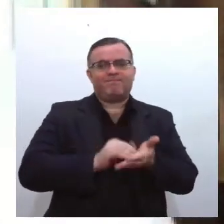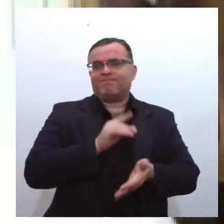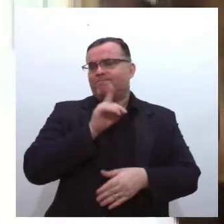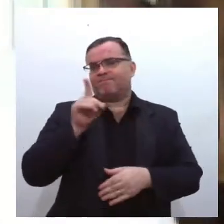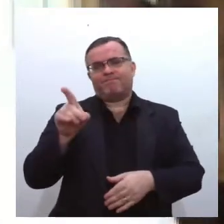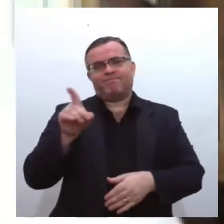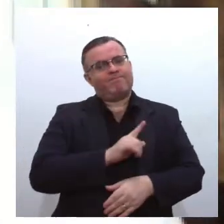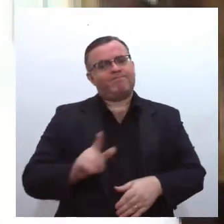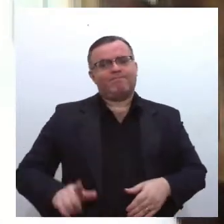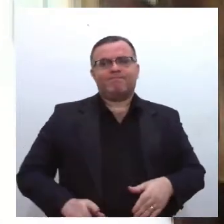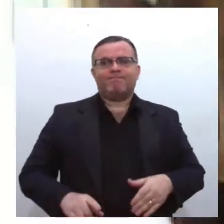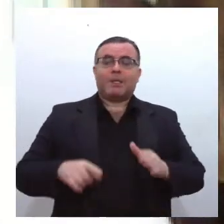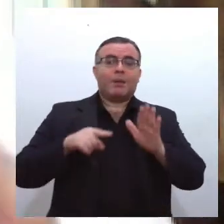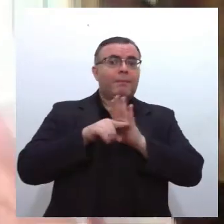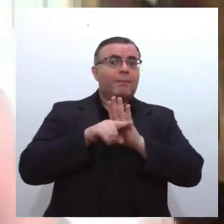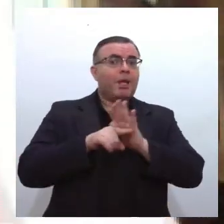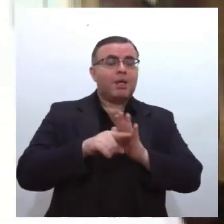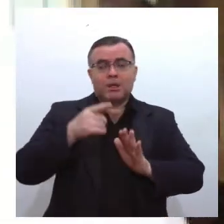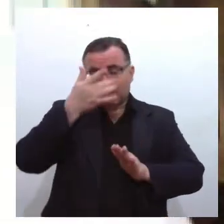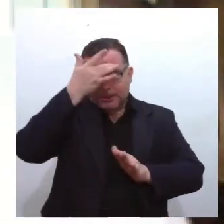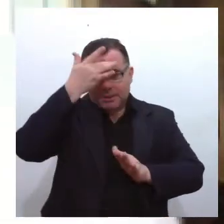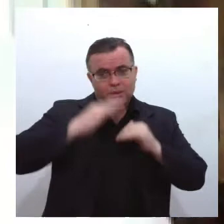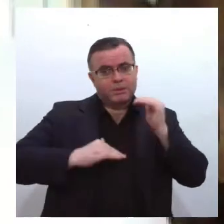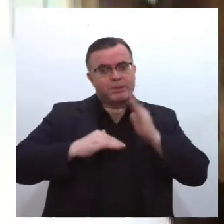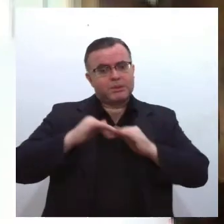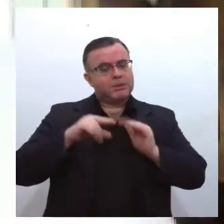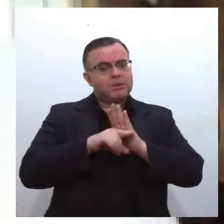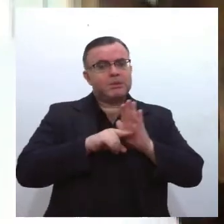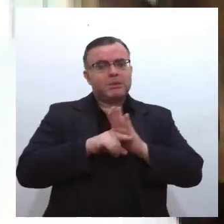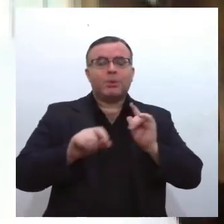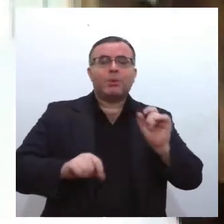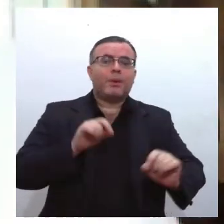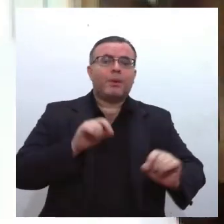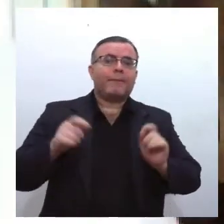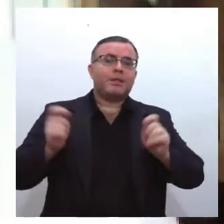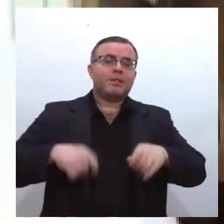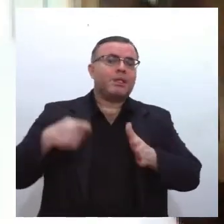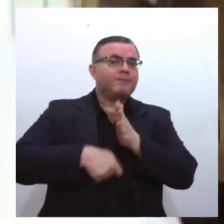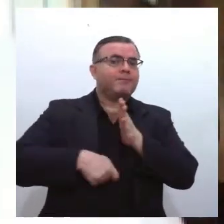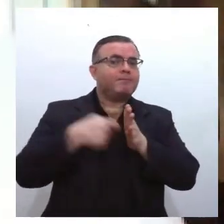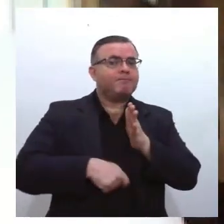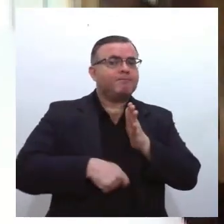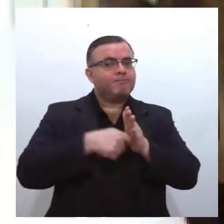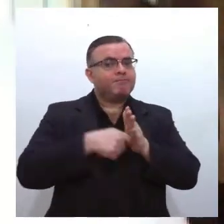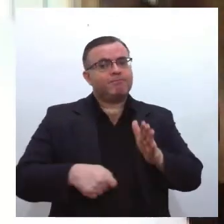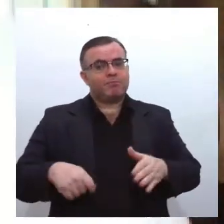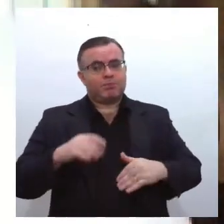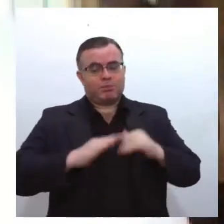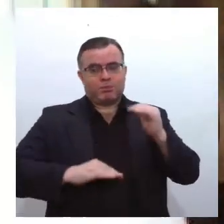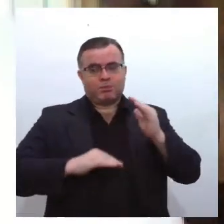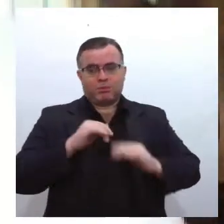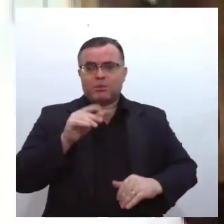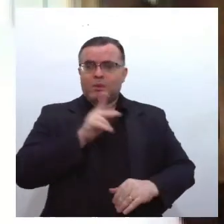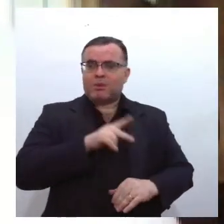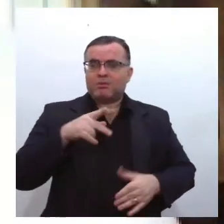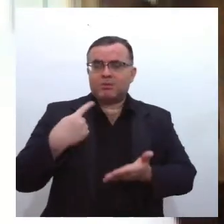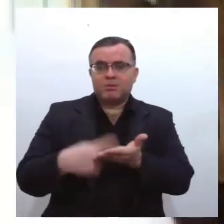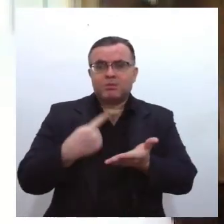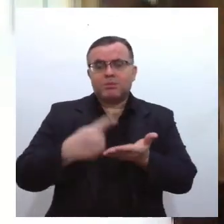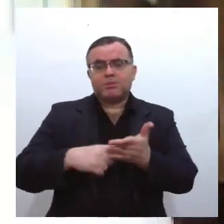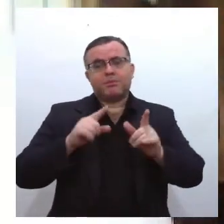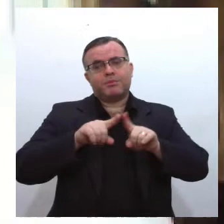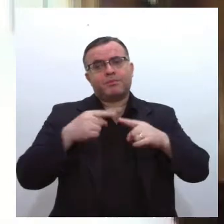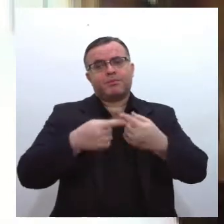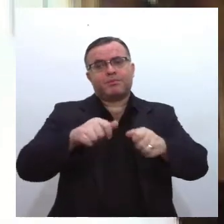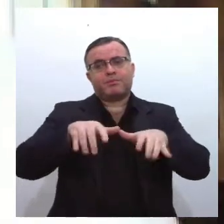E os peritos estão reivindicando, ontem estavam lá em frente à SSP, reivindicando uma audiência com